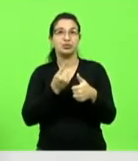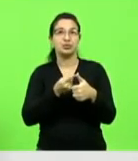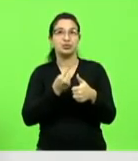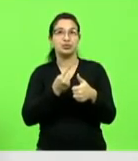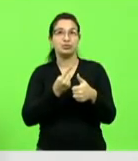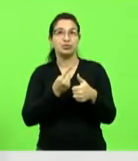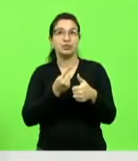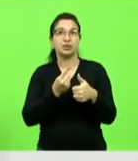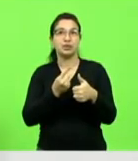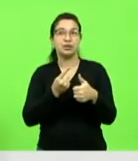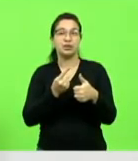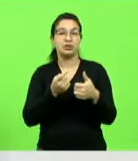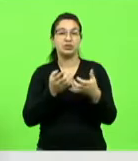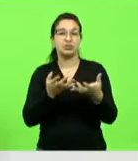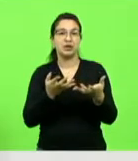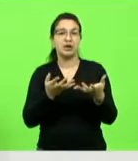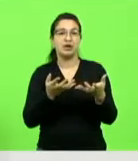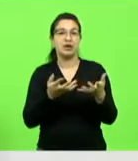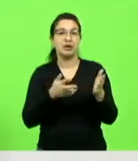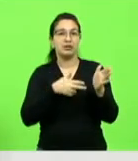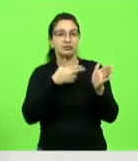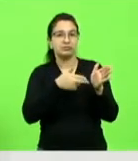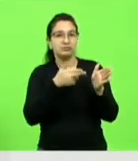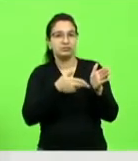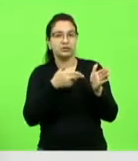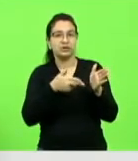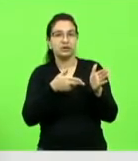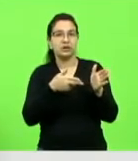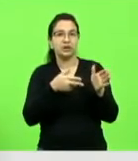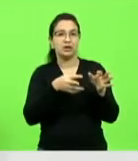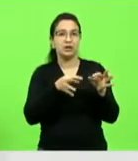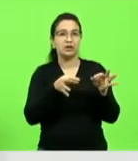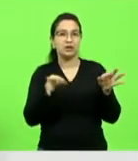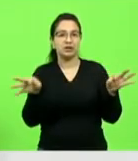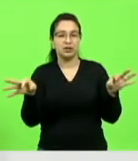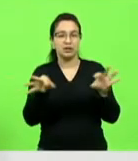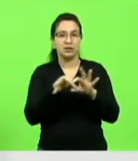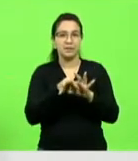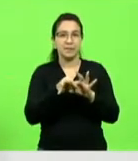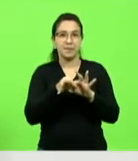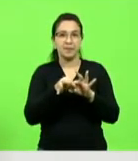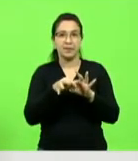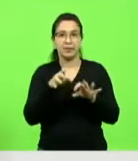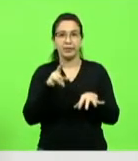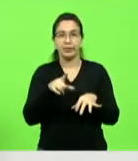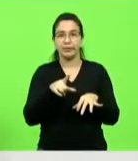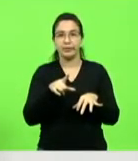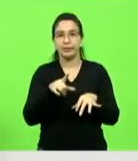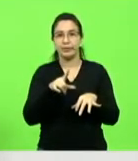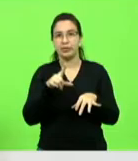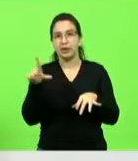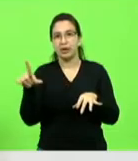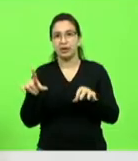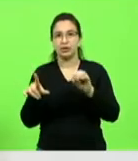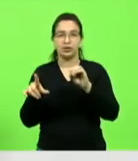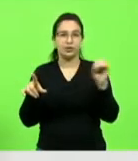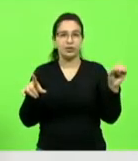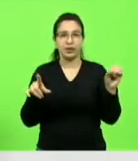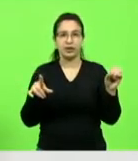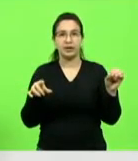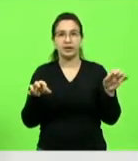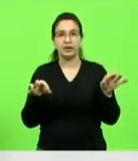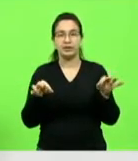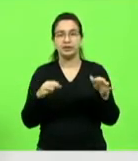fazer a ligação da ferrovia no Estado de Santa Catarina do leste para o oeste, ou seja, dos portos até o oeste